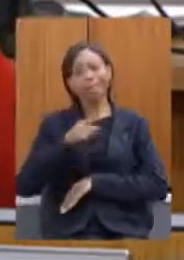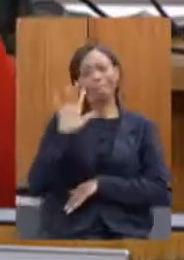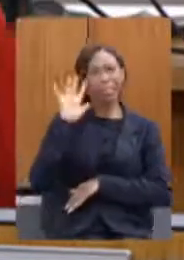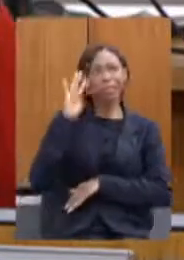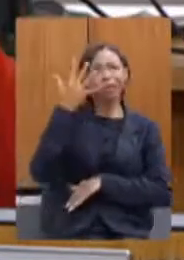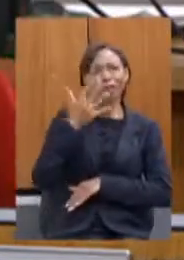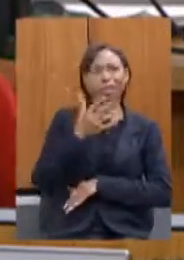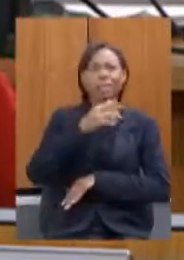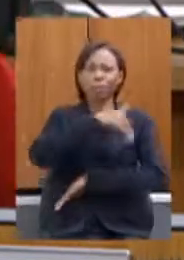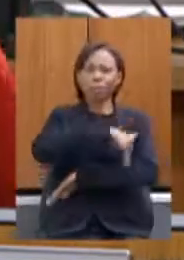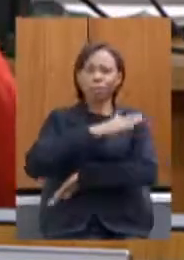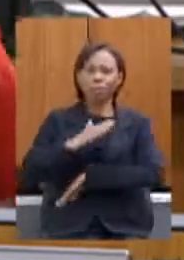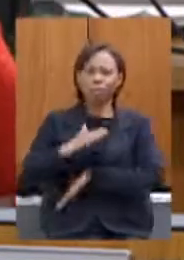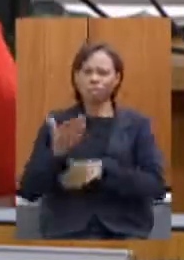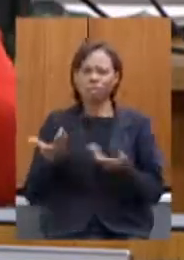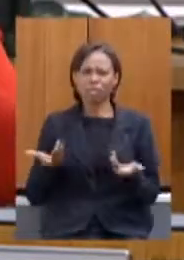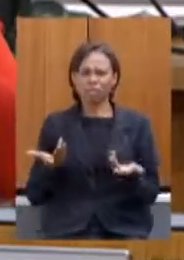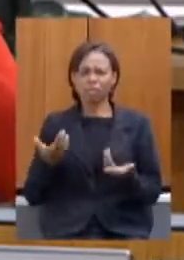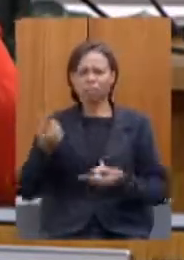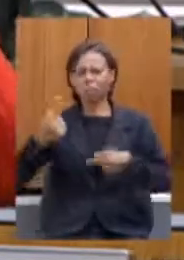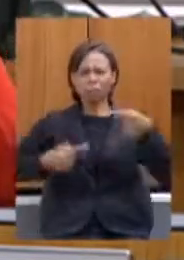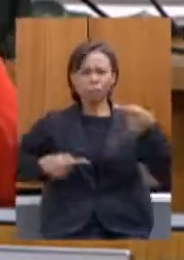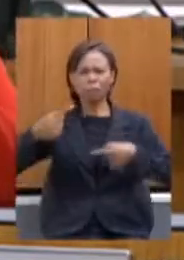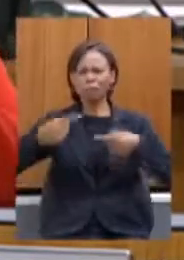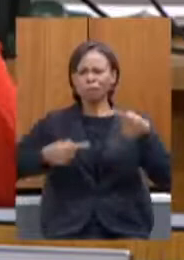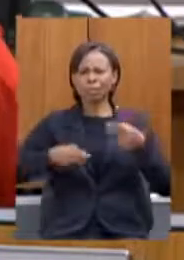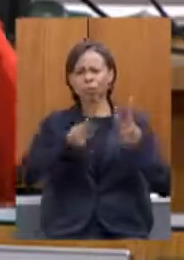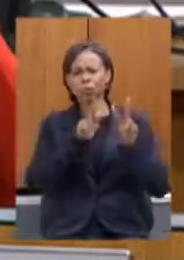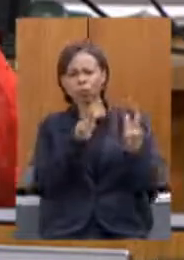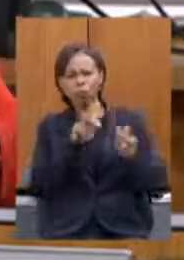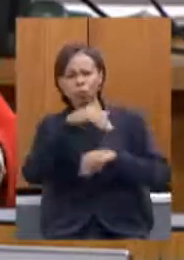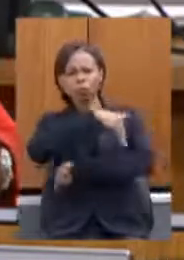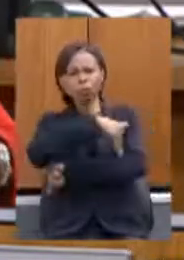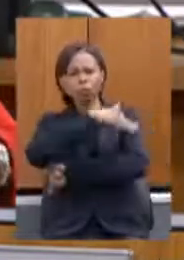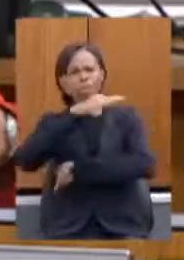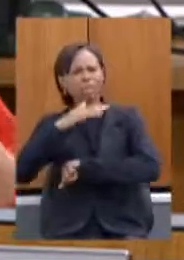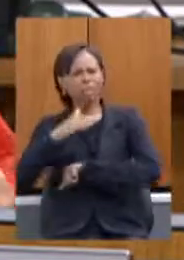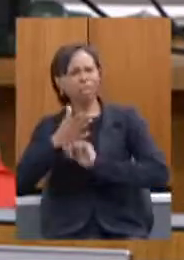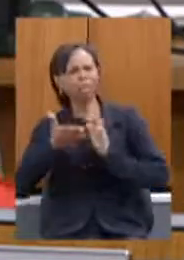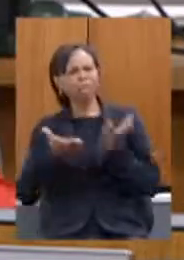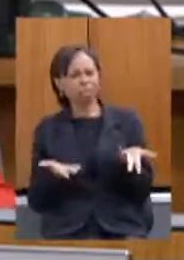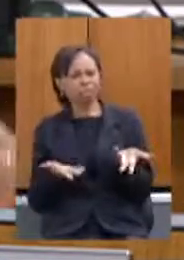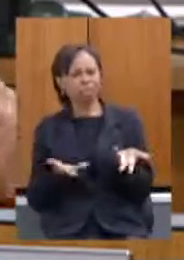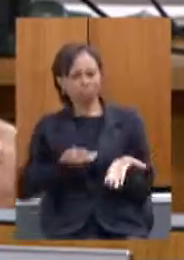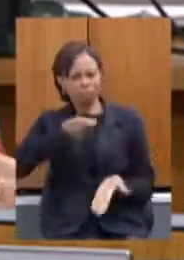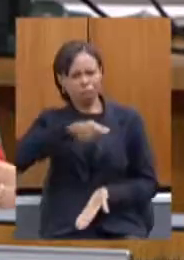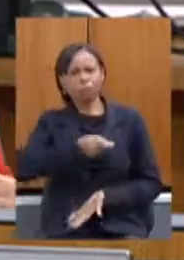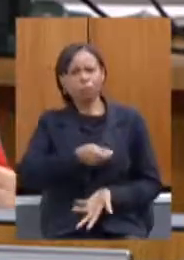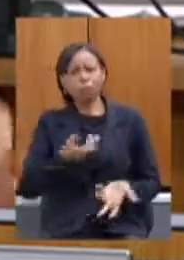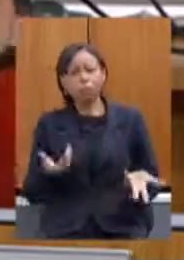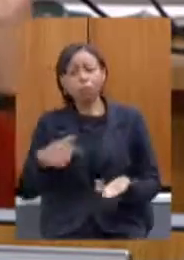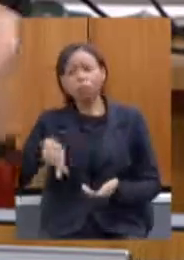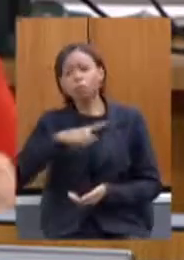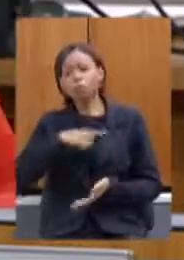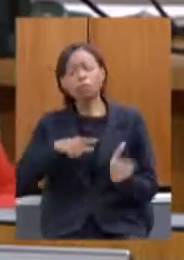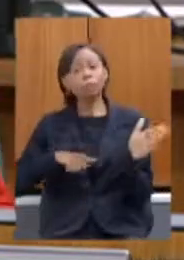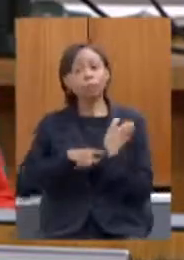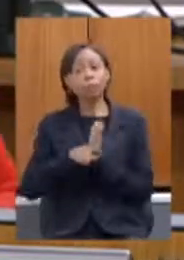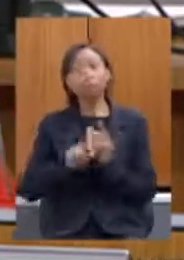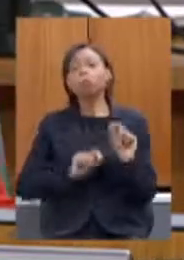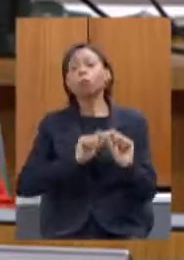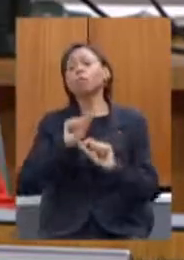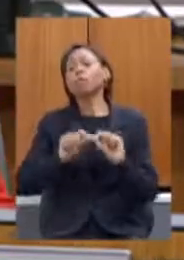tornar a discussão sobre Brumadinho propositiva e positiva a pergunta é o que está sendo